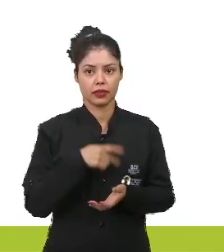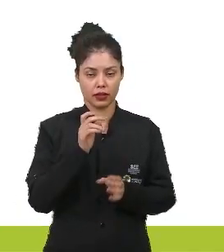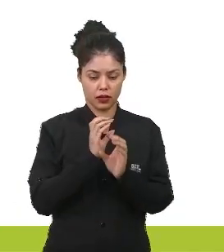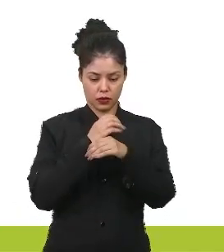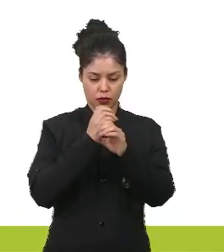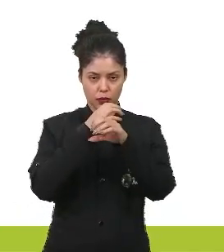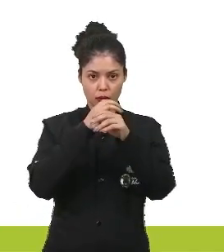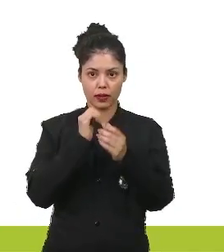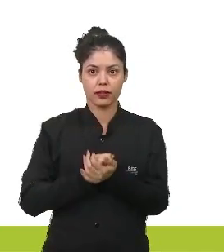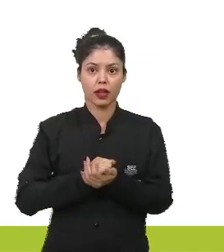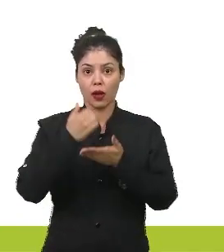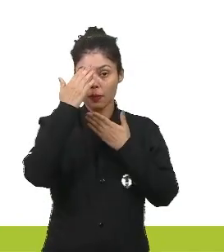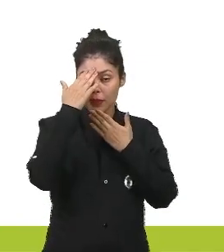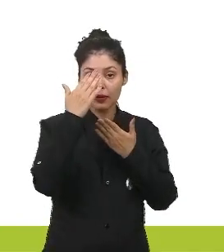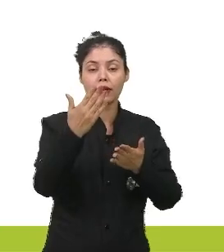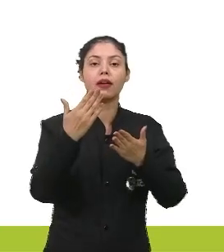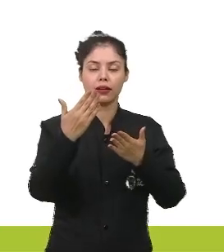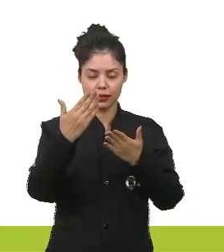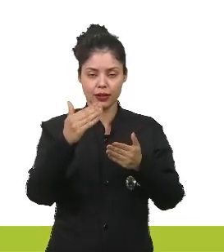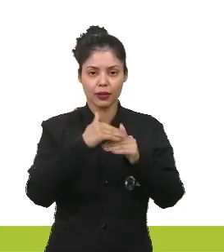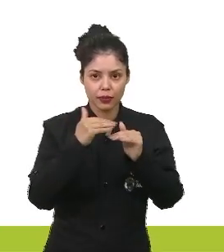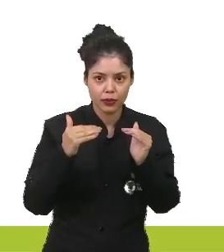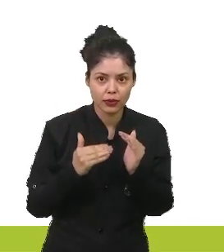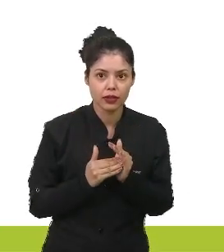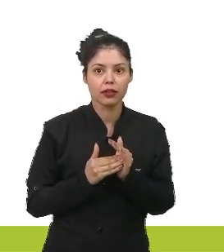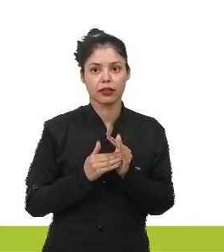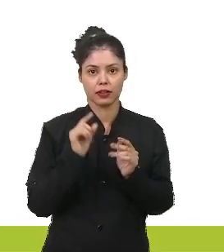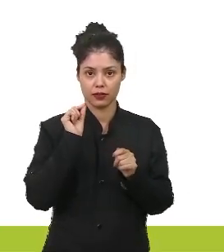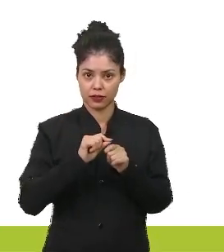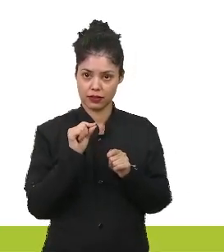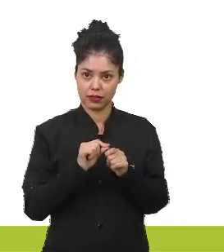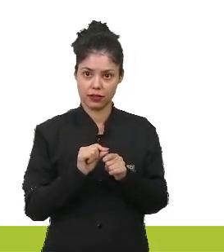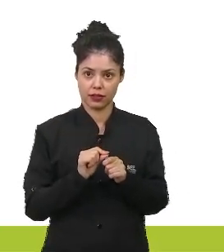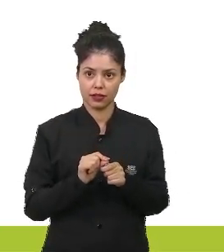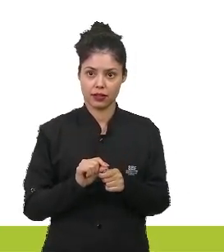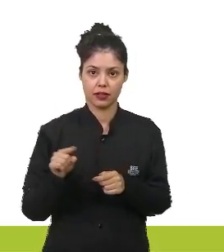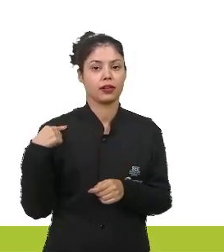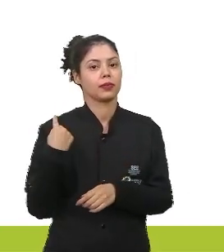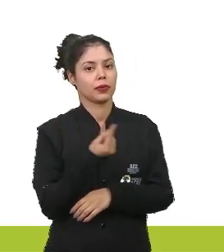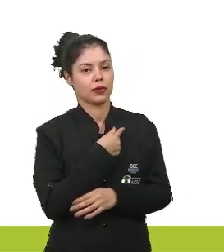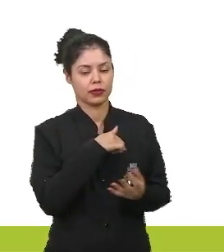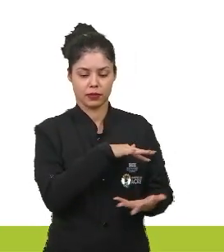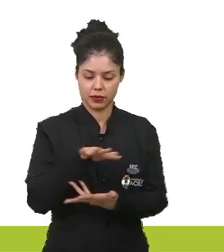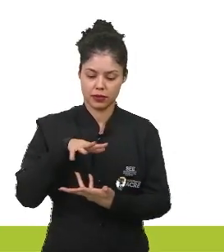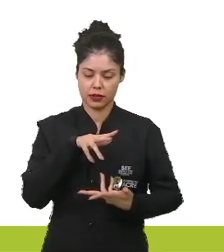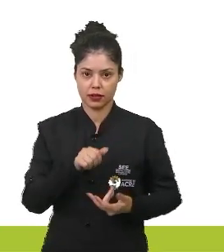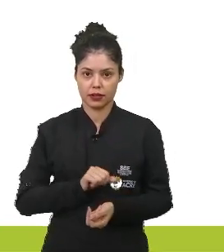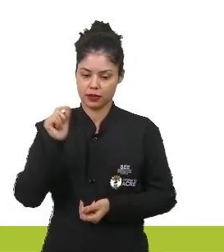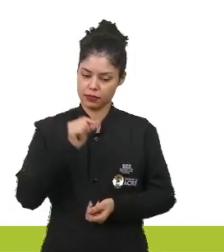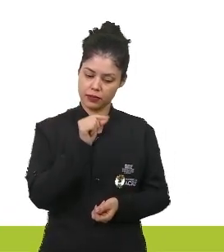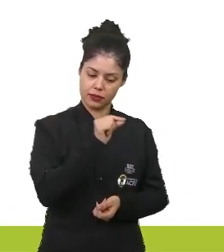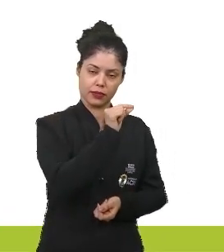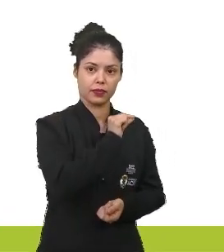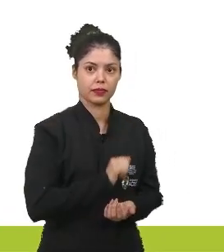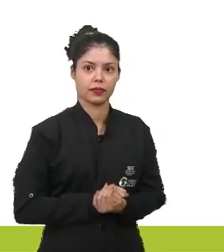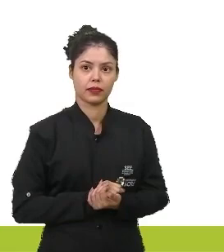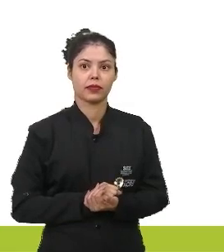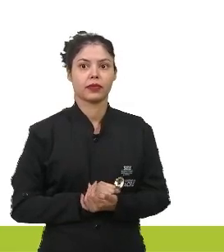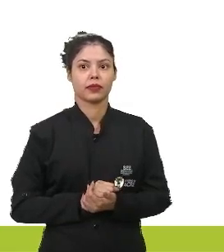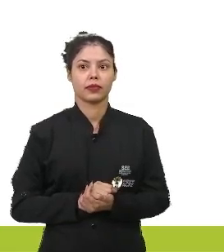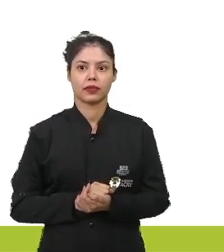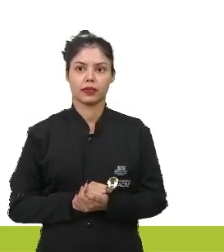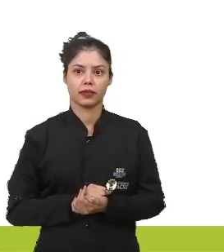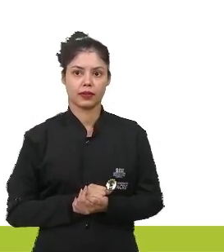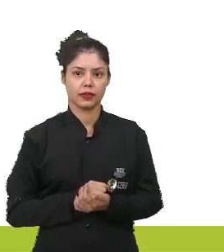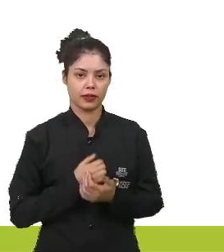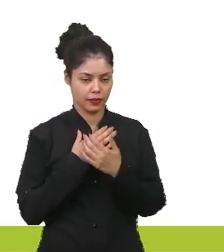jornal e diz, obrigado por tudo que você faz para esse planeta, abelhinha. E a abelhinha